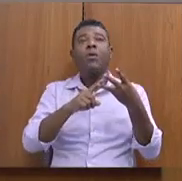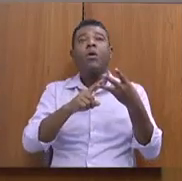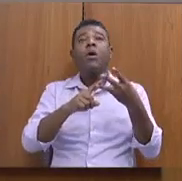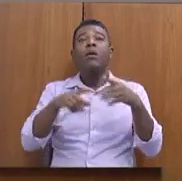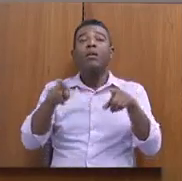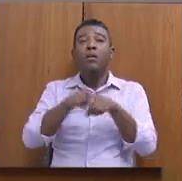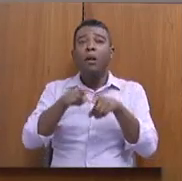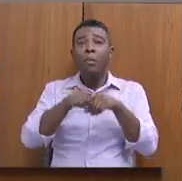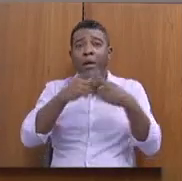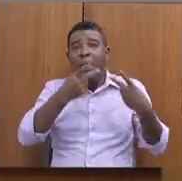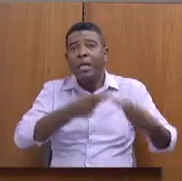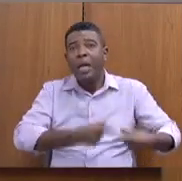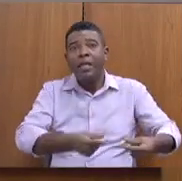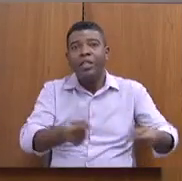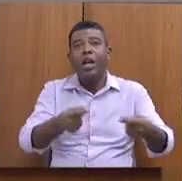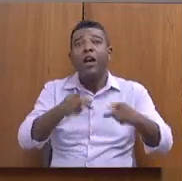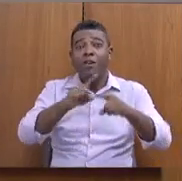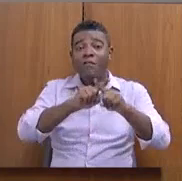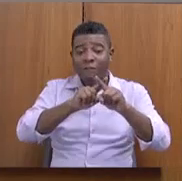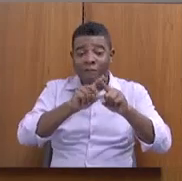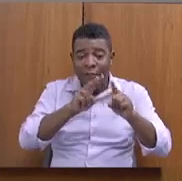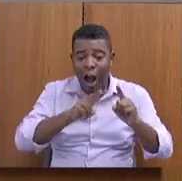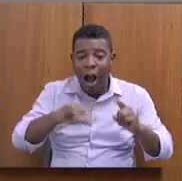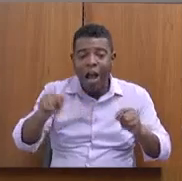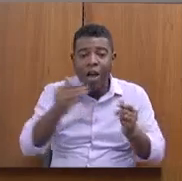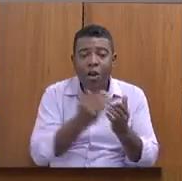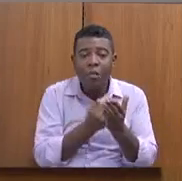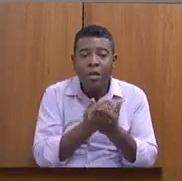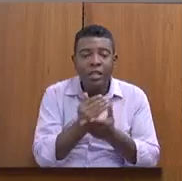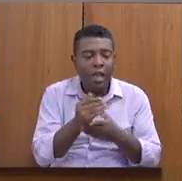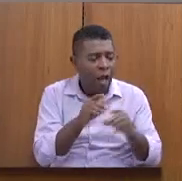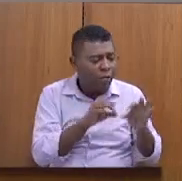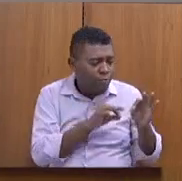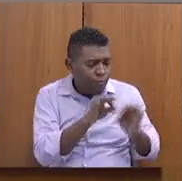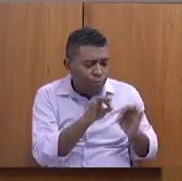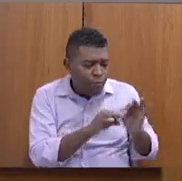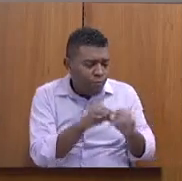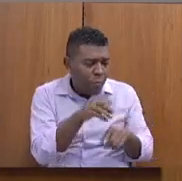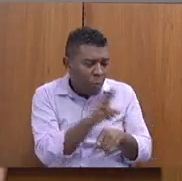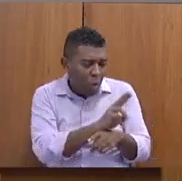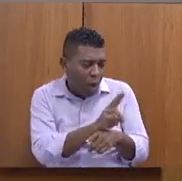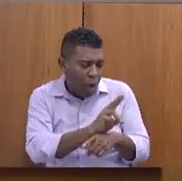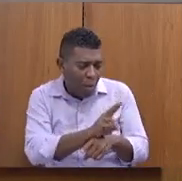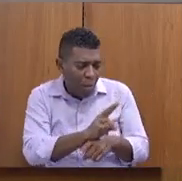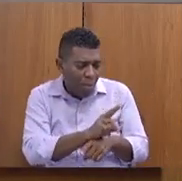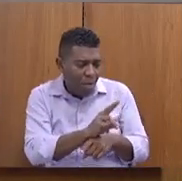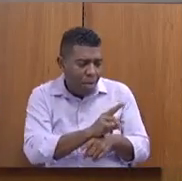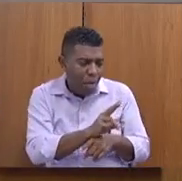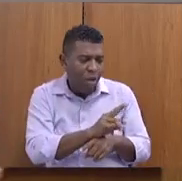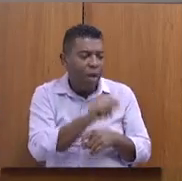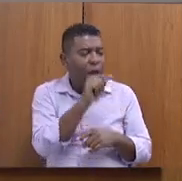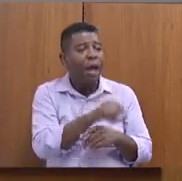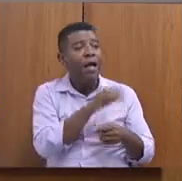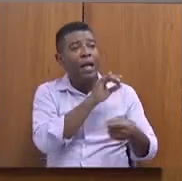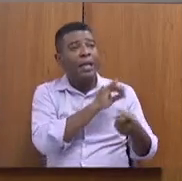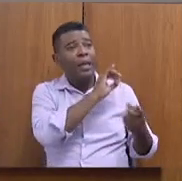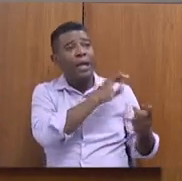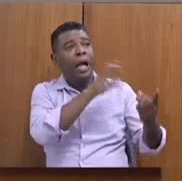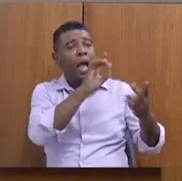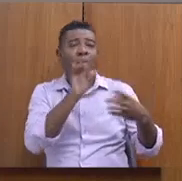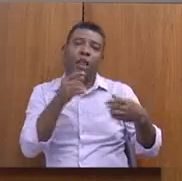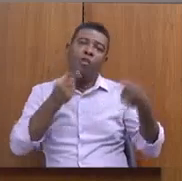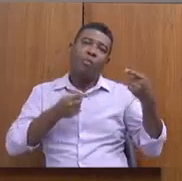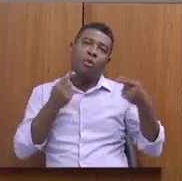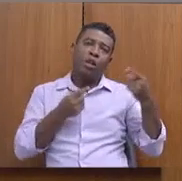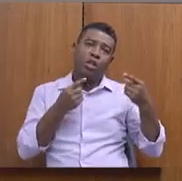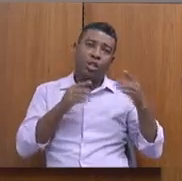começar a monitorar todas as políticas transversais de todas as pautas. então, hoje,